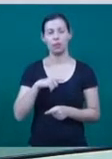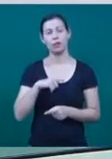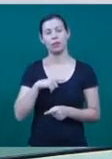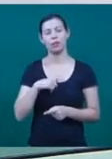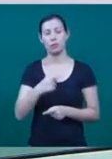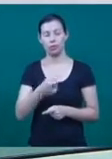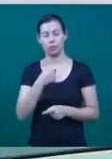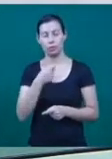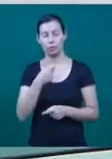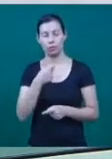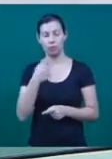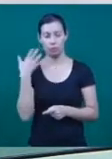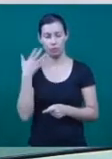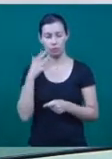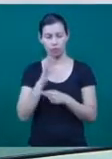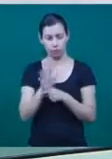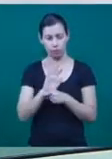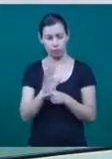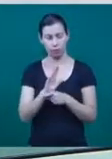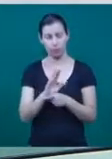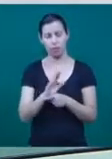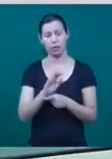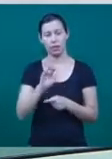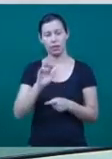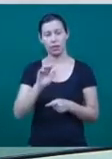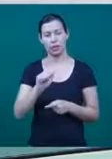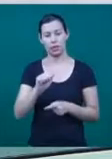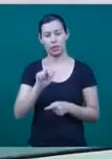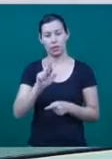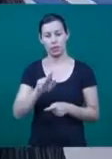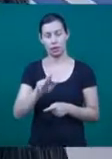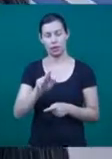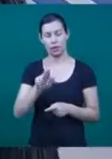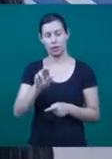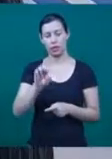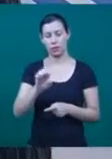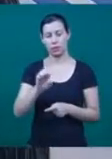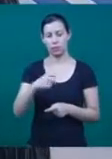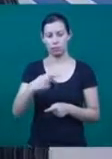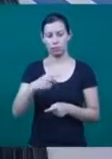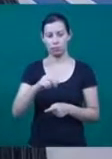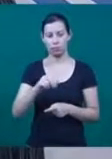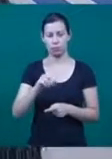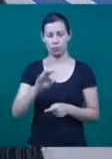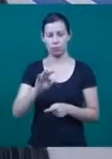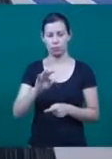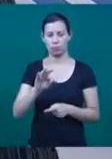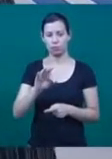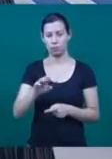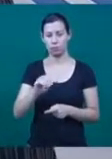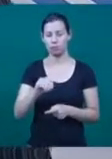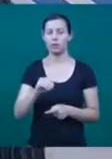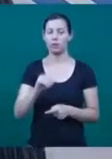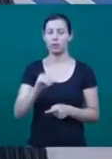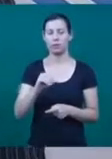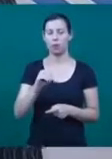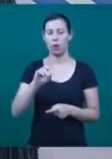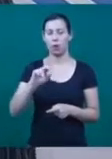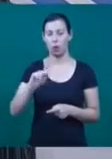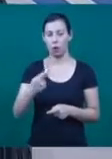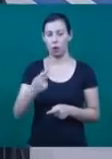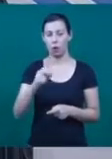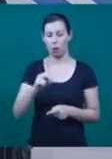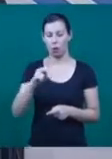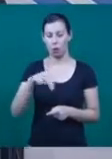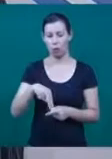debate com o professor do curso. A repórter Islene Rodrigues tem os detalhes. Olá, Flávia, a todos que assistem o TVU Notícias. É isso mesmo,